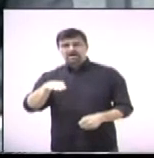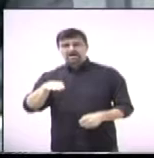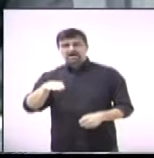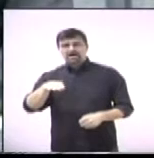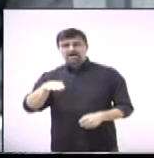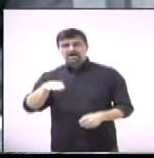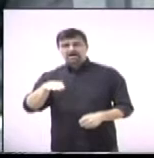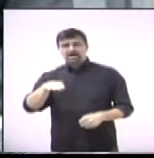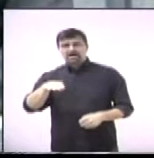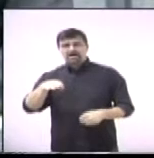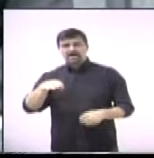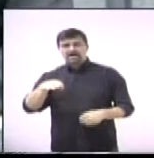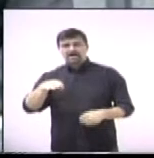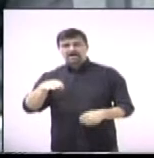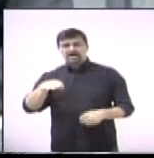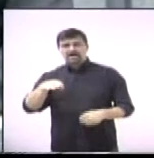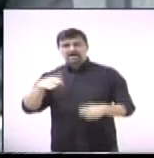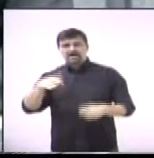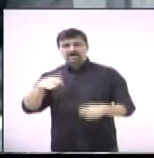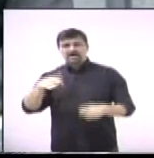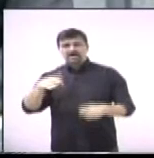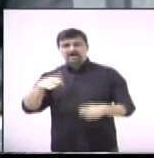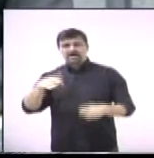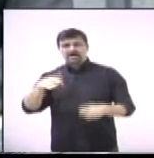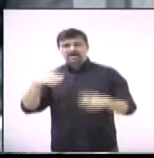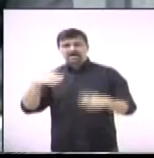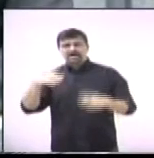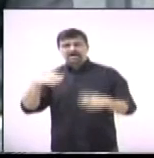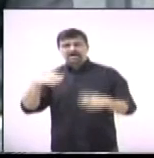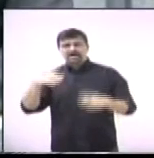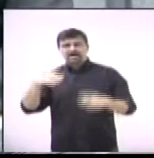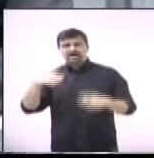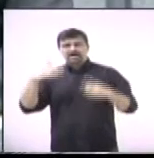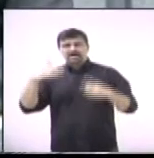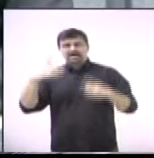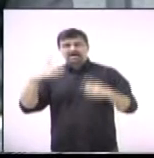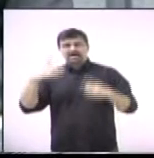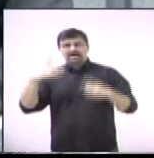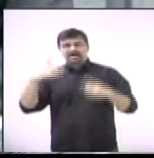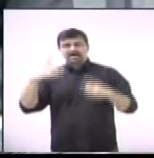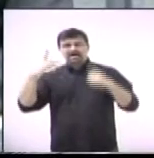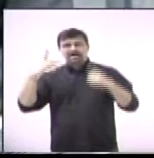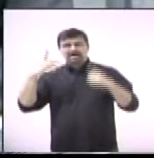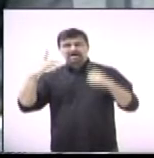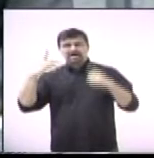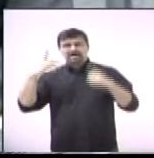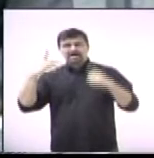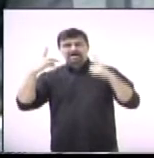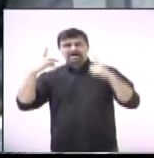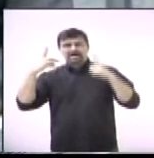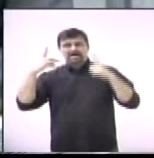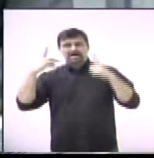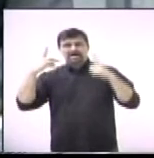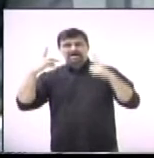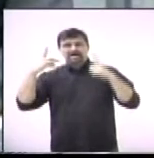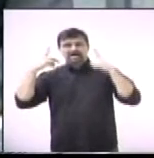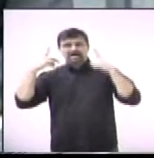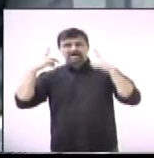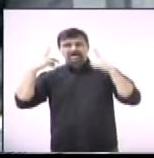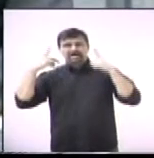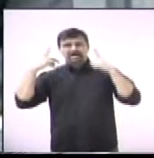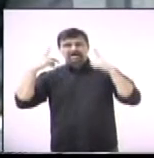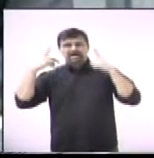Pancadão, que cria normas e procedimentos para atuar as pessoas que